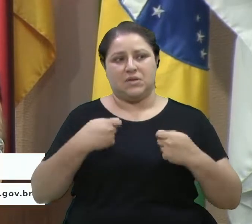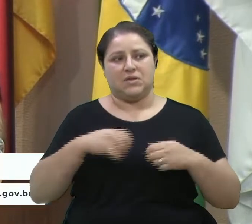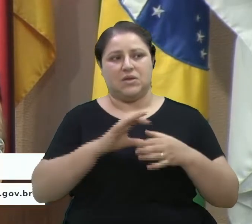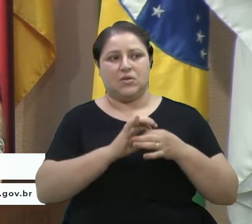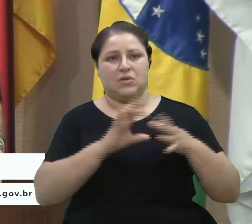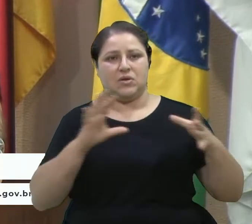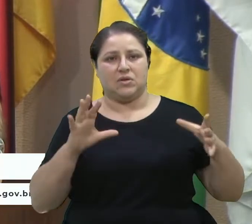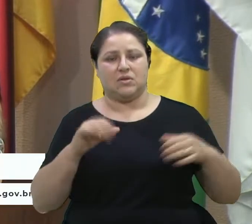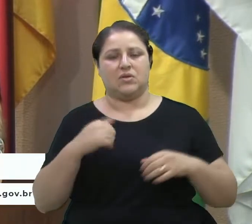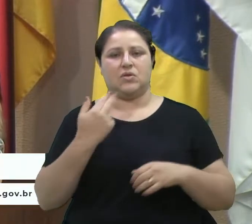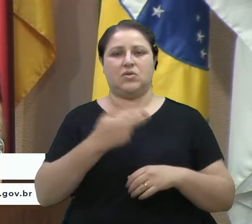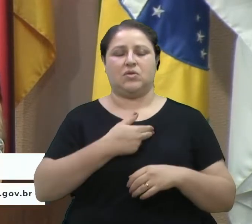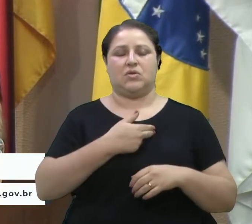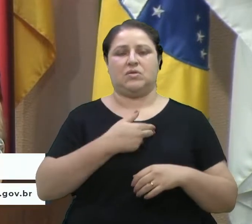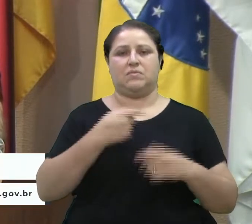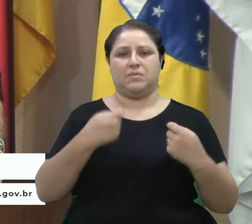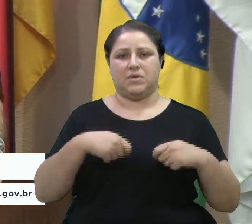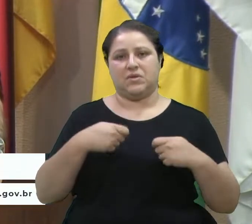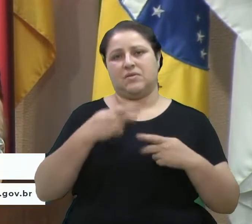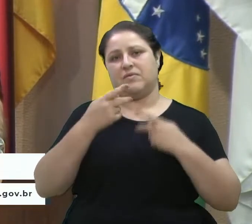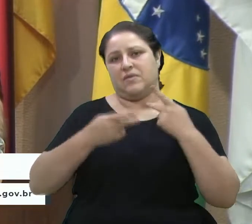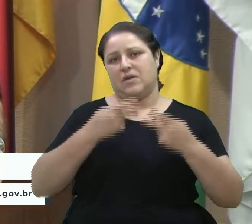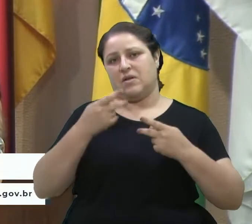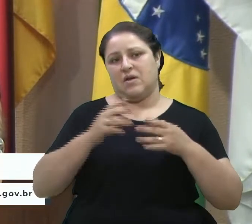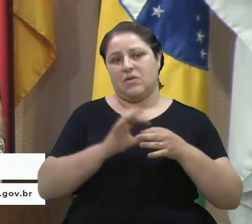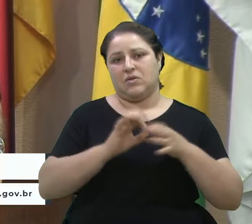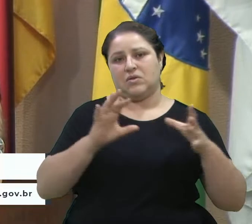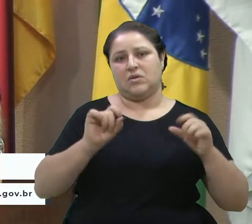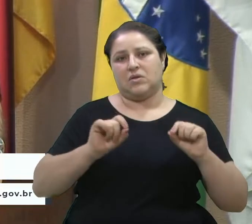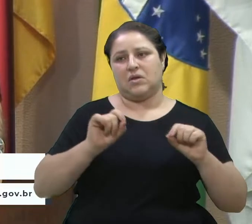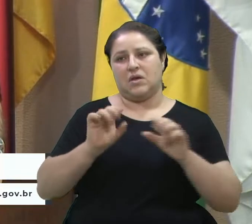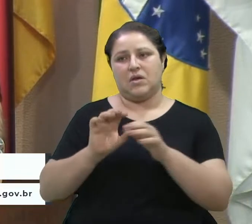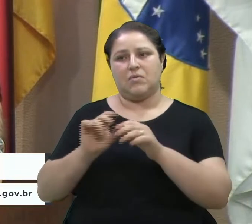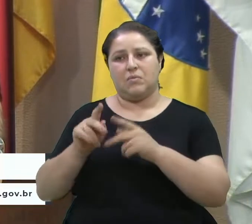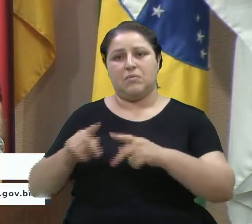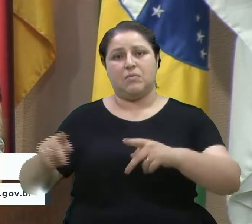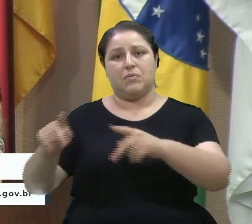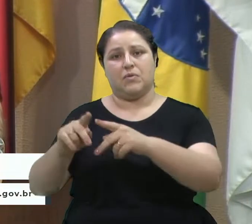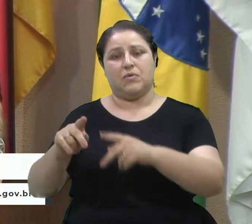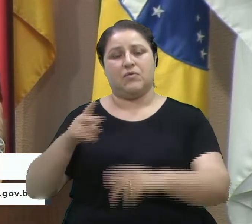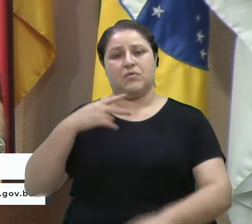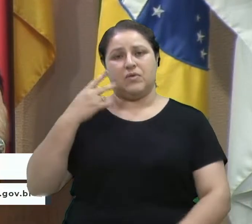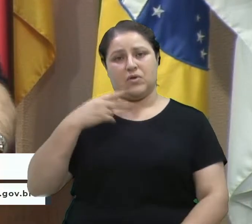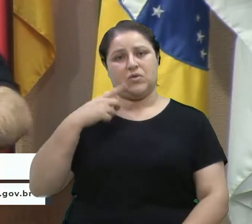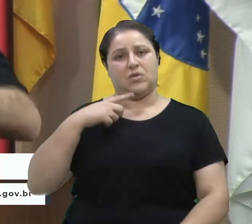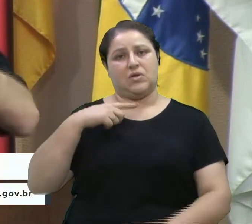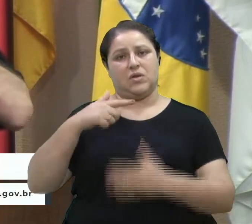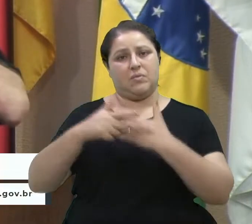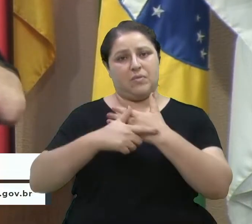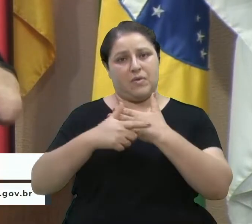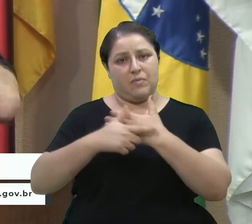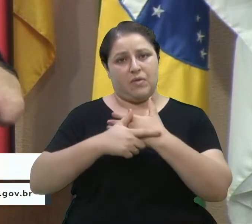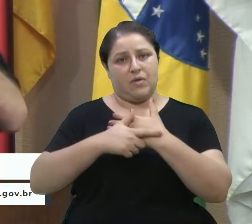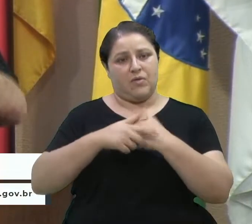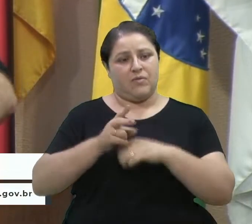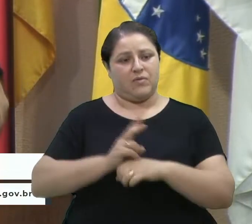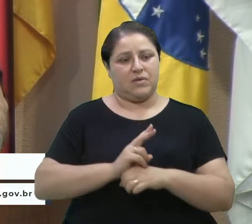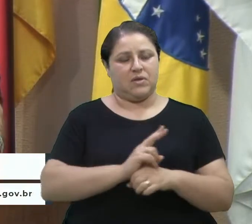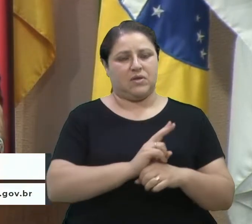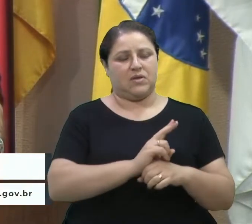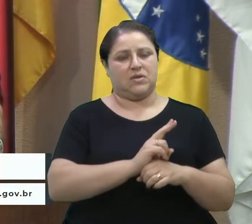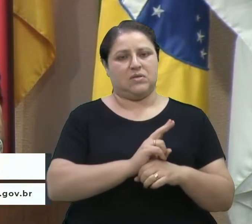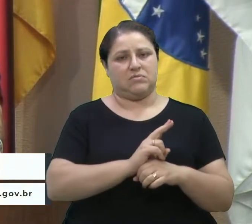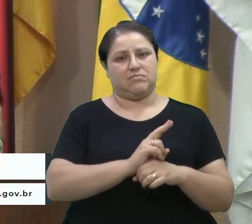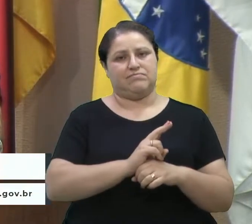A gente teve até que comentar que a autorização que dá é o povo, o vereador tem o papel de fiscalizar. Então, é ruim perder esse tempo